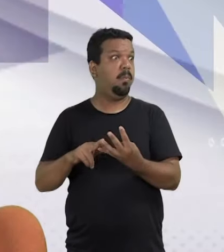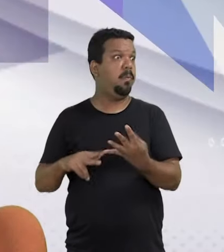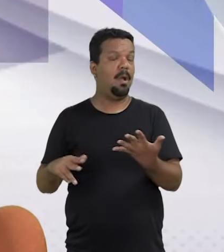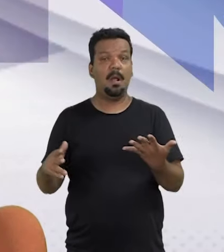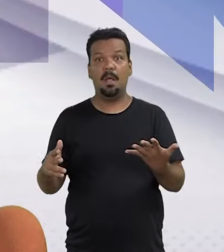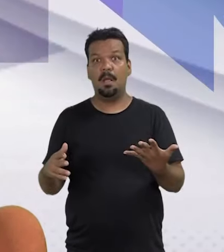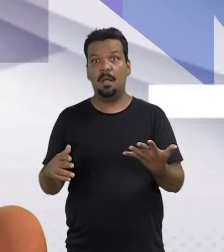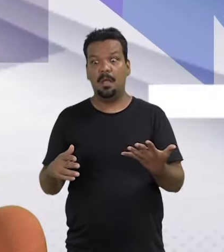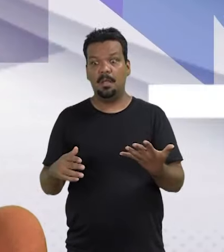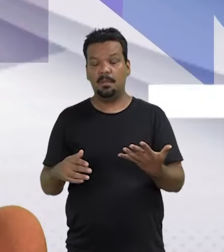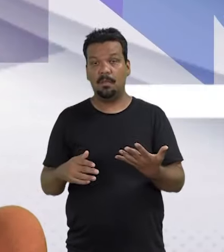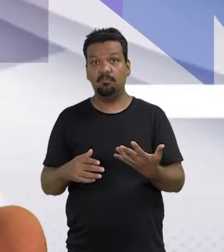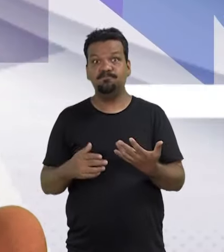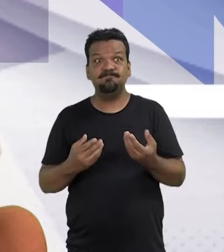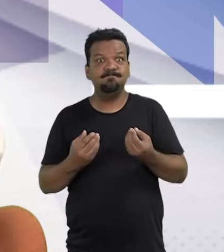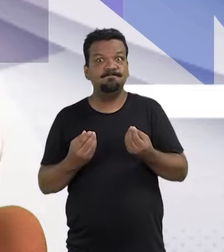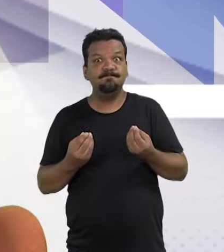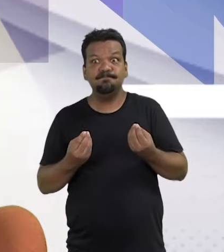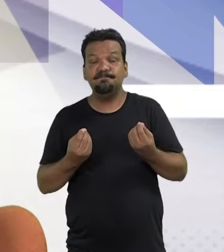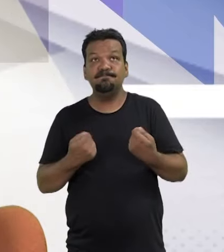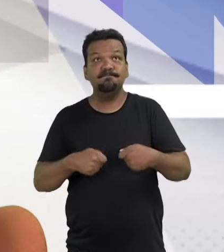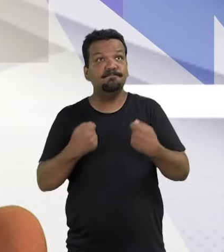ver mais disparidades ainda.